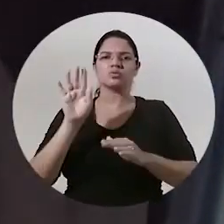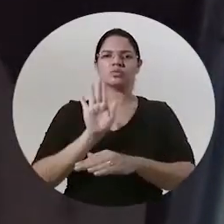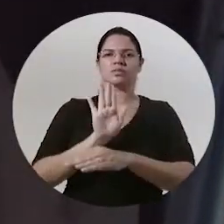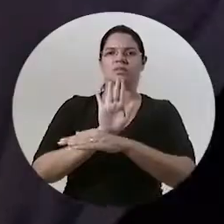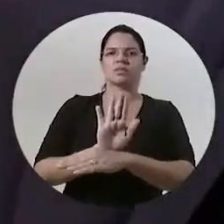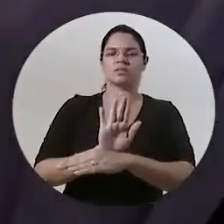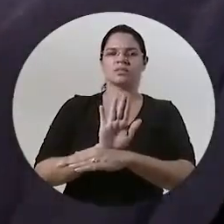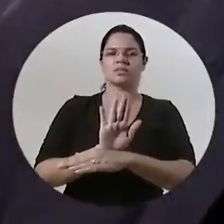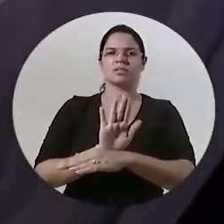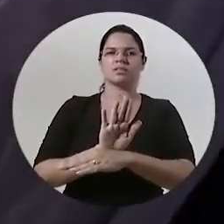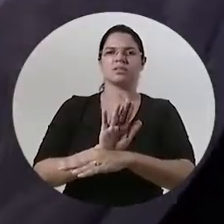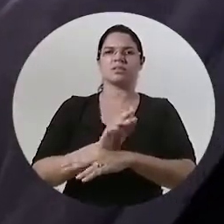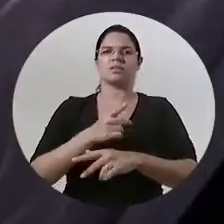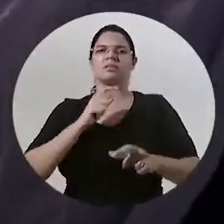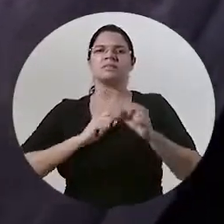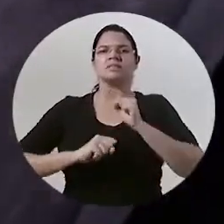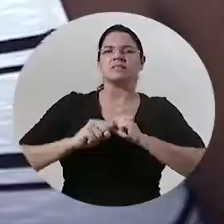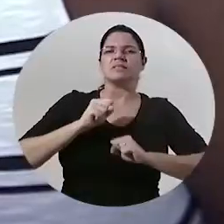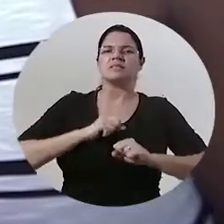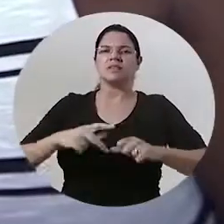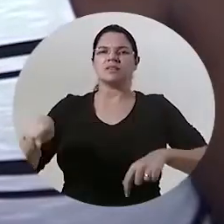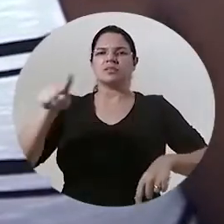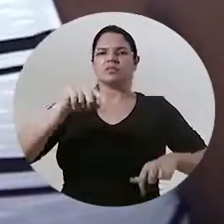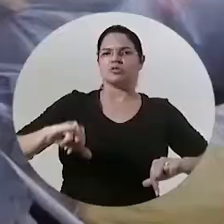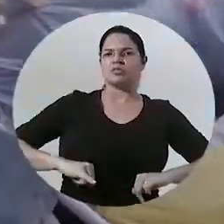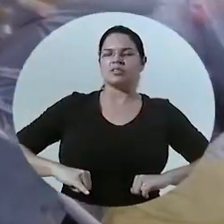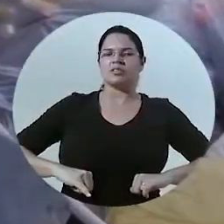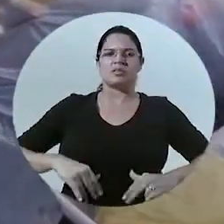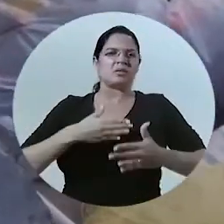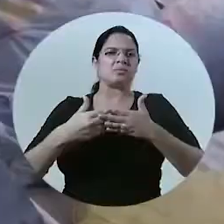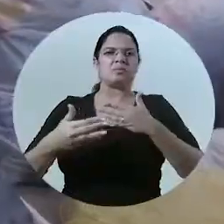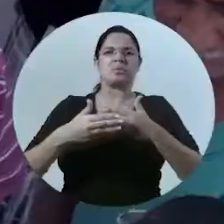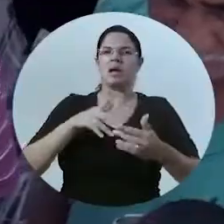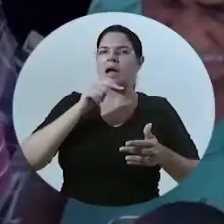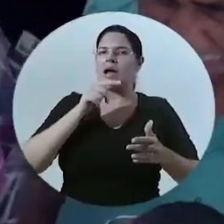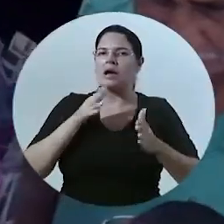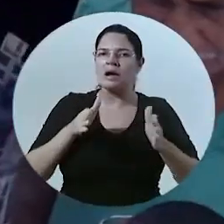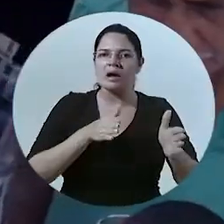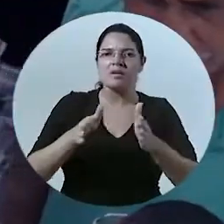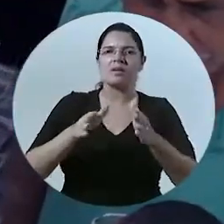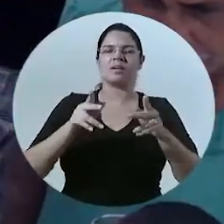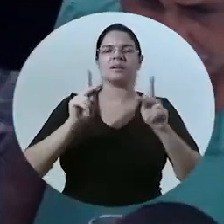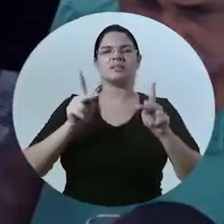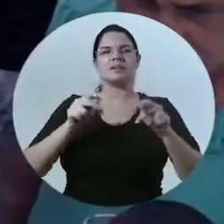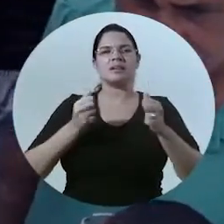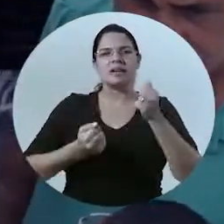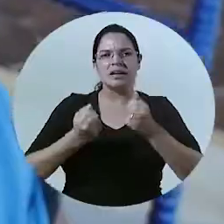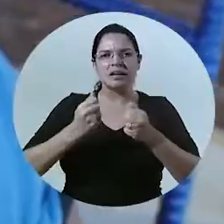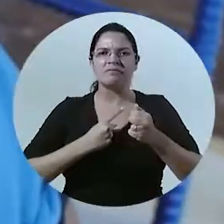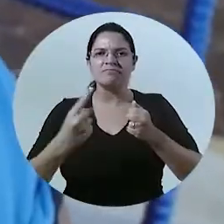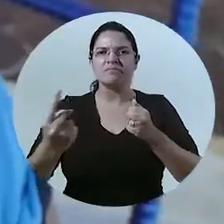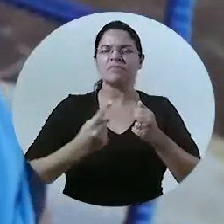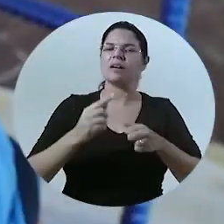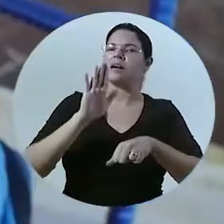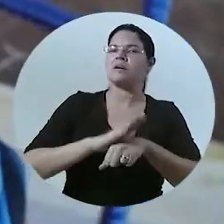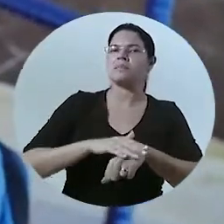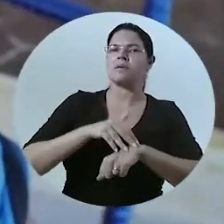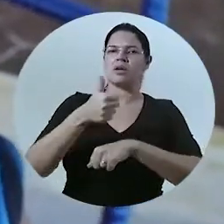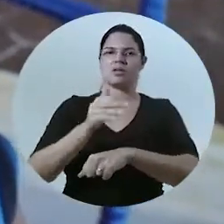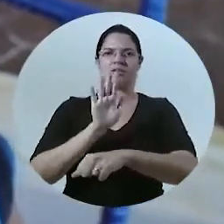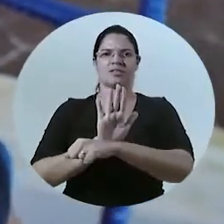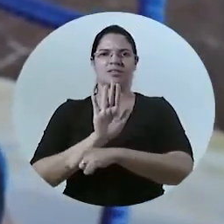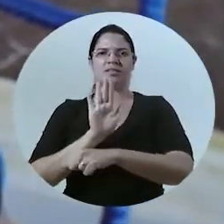sofrimento que não se importaram e por terra e por água fizeram sempre o seu melhor Ribeirinho